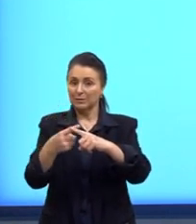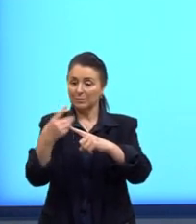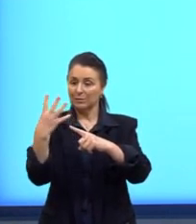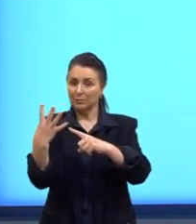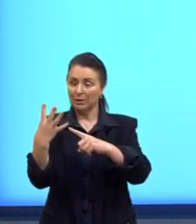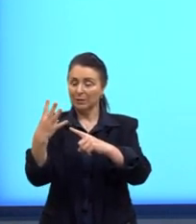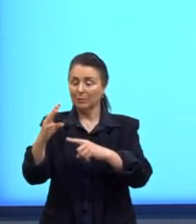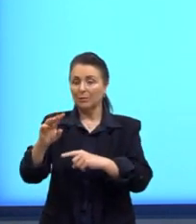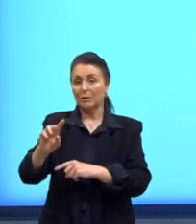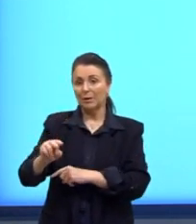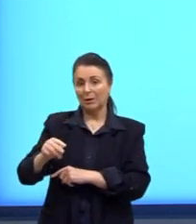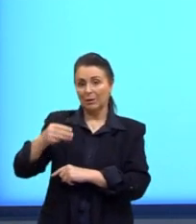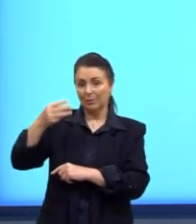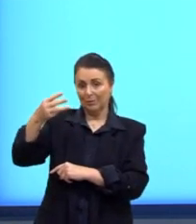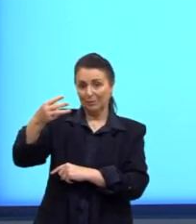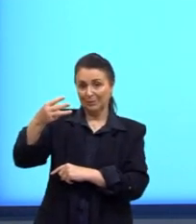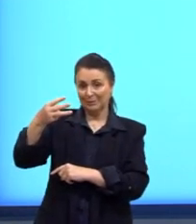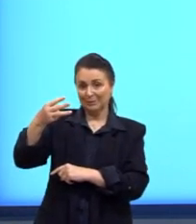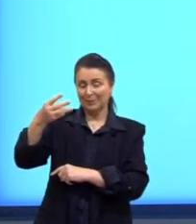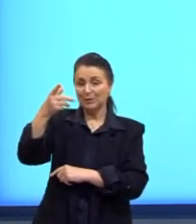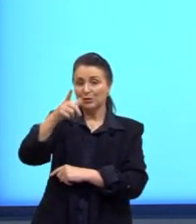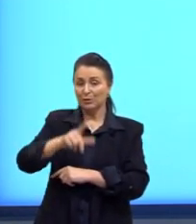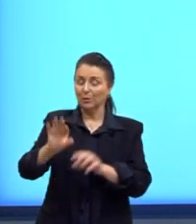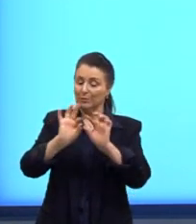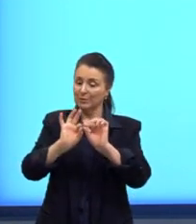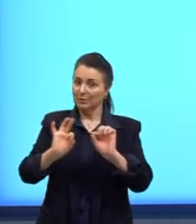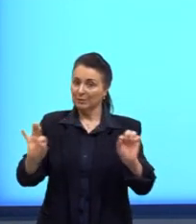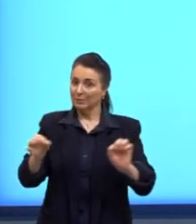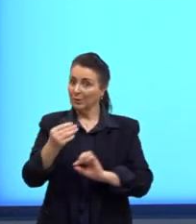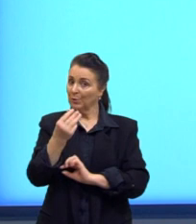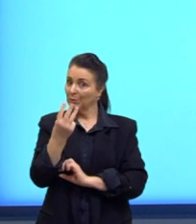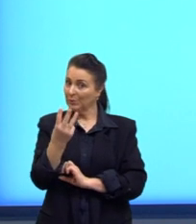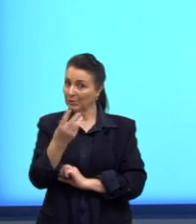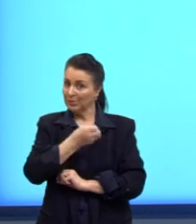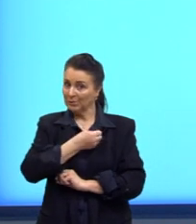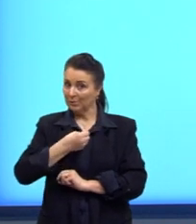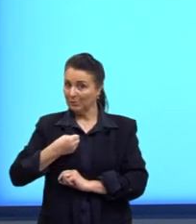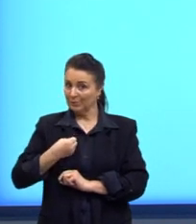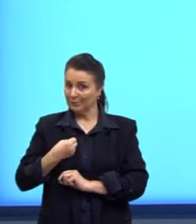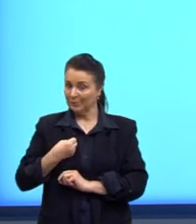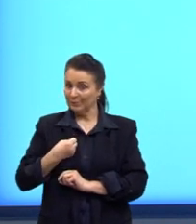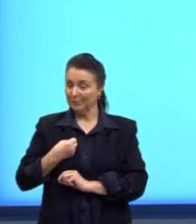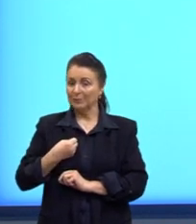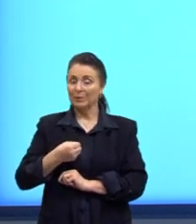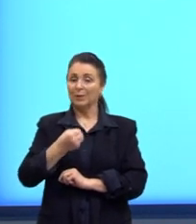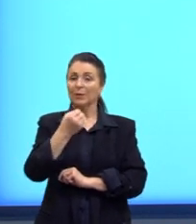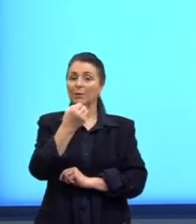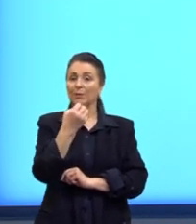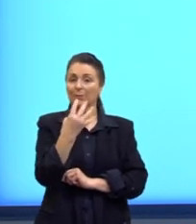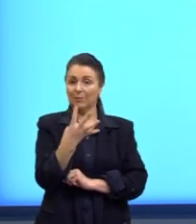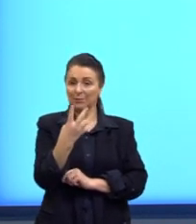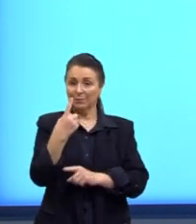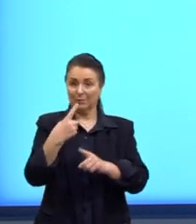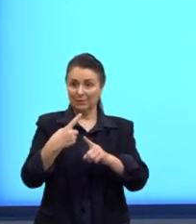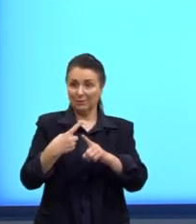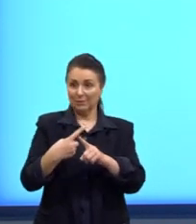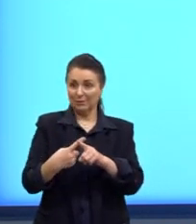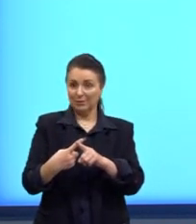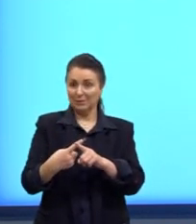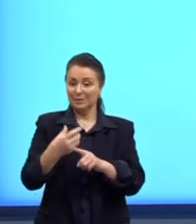ao cubo. De novo, podemos simplificar o 3. Então, ficamos com 4 vezes